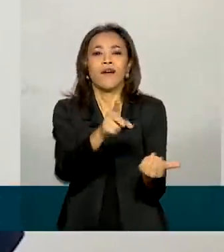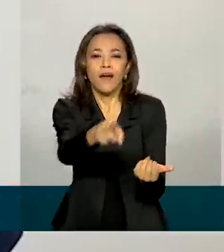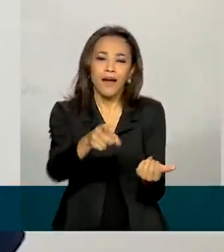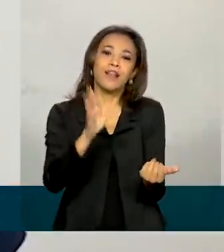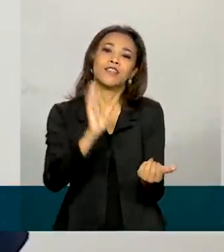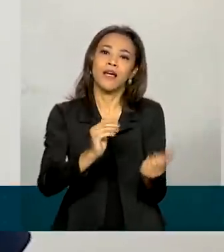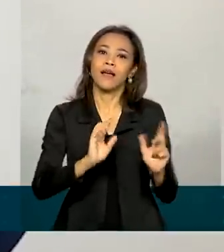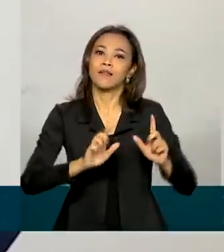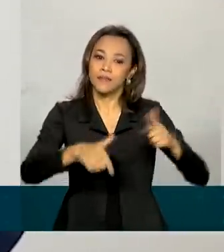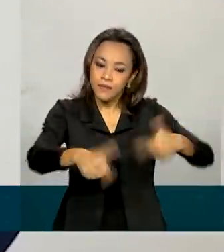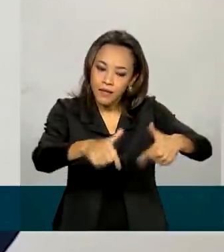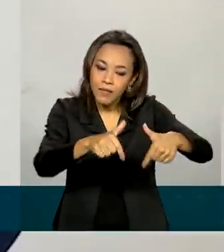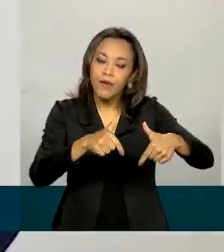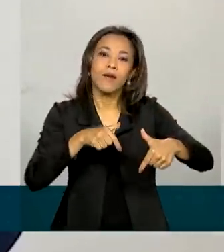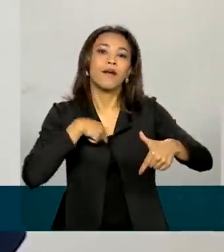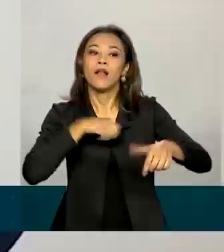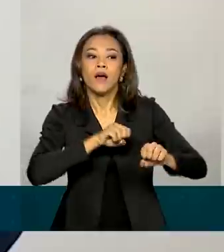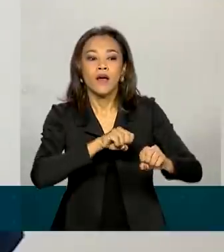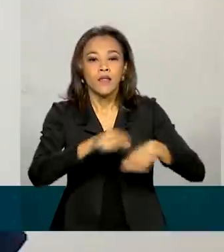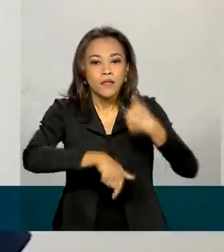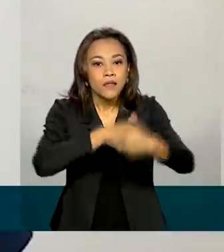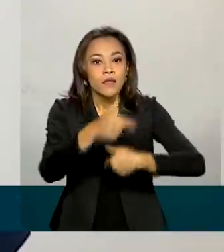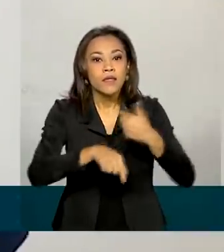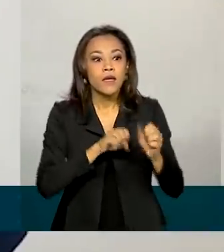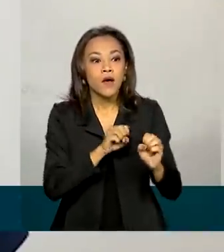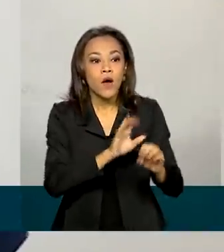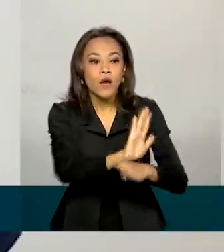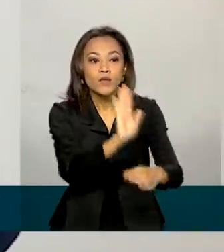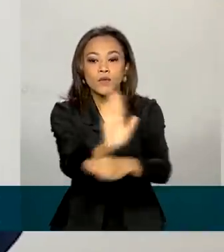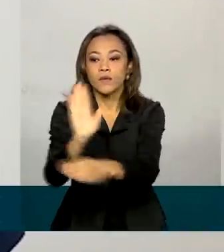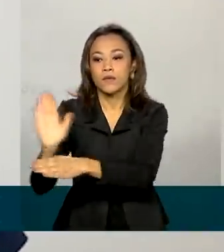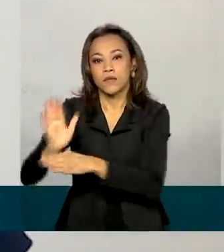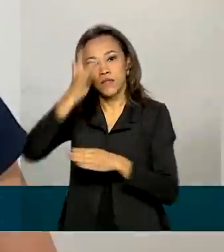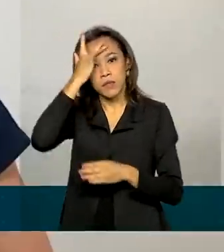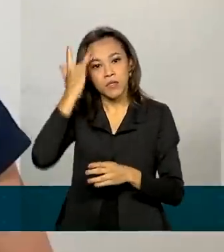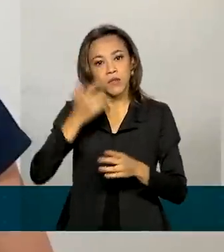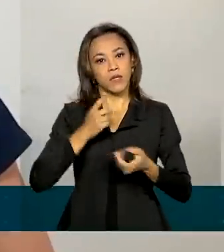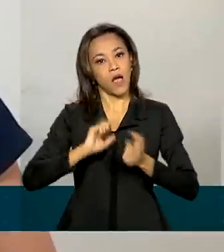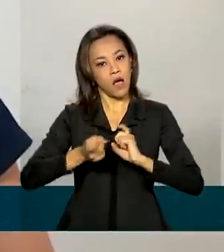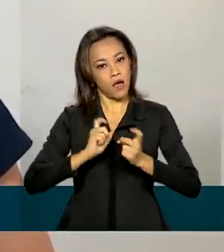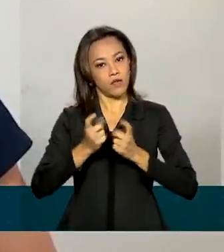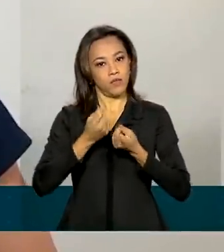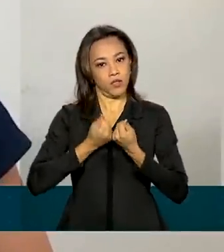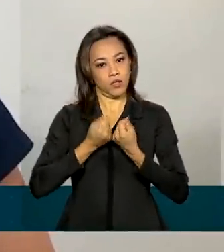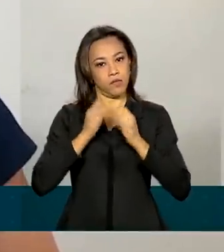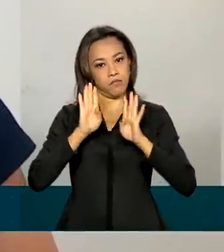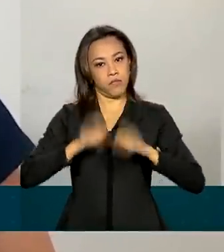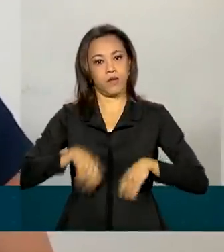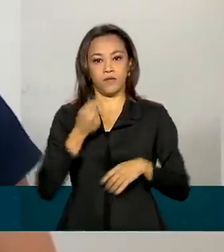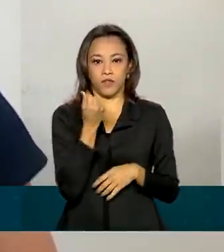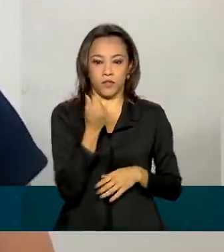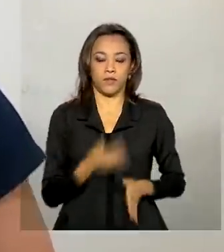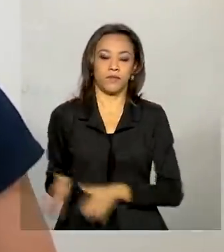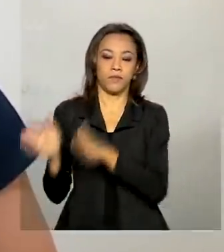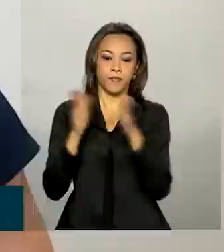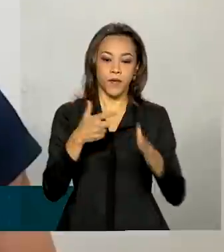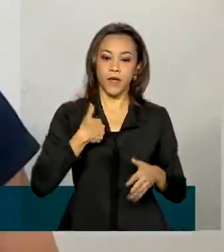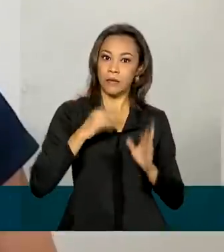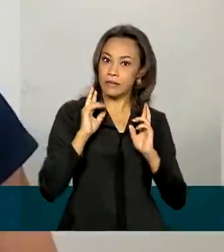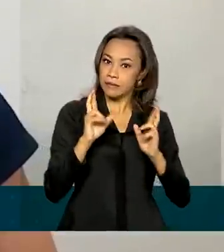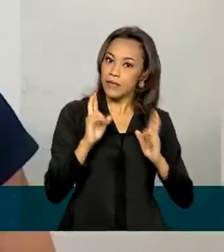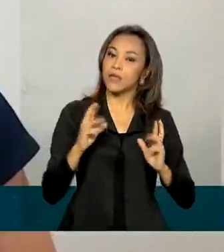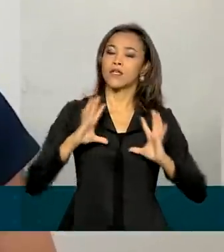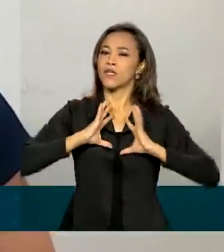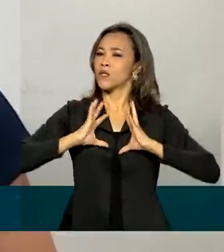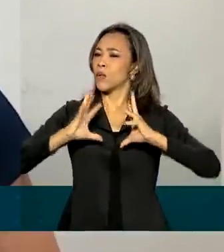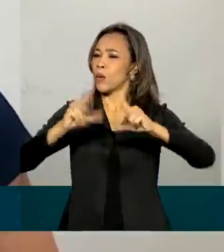atua na área ajudando as pessoas a organizar as finanças. Eu espero e trabalho para que todos